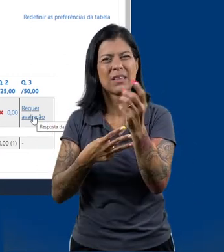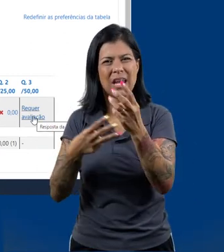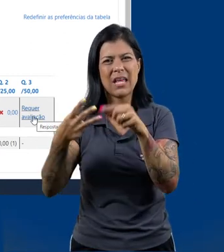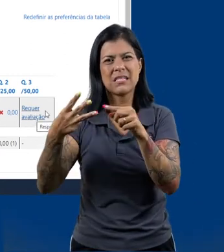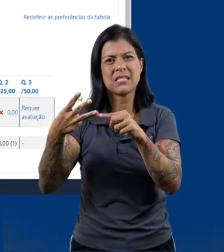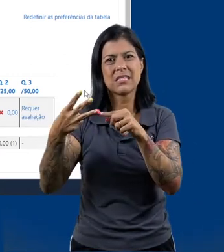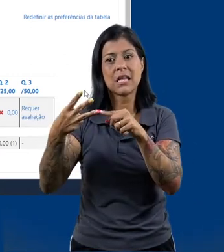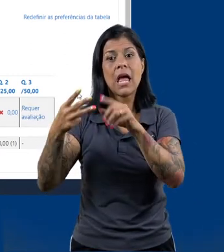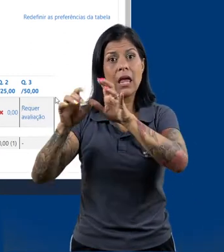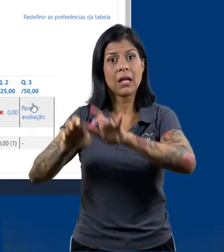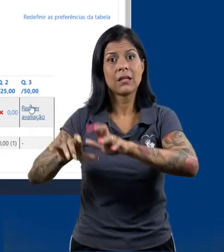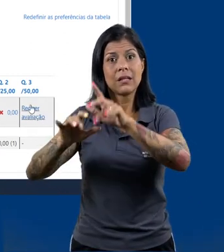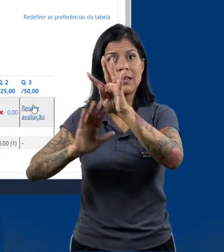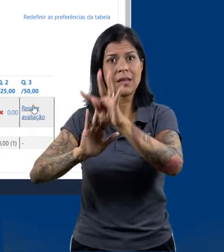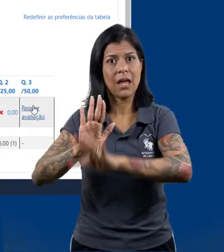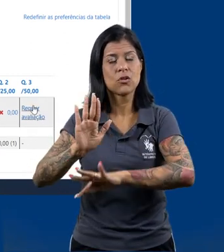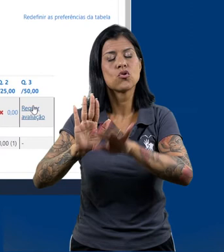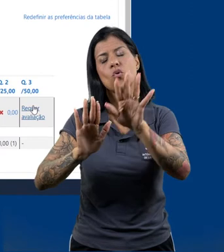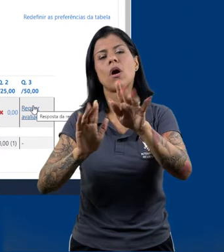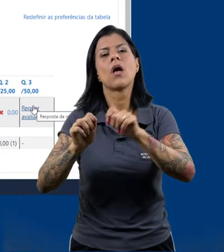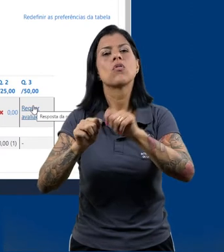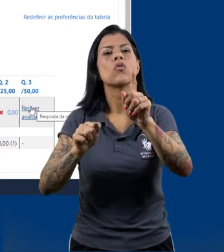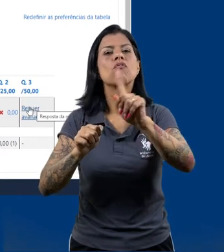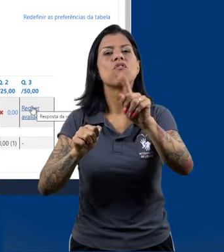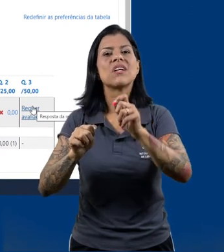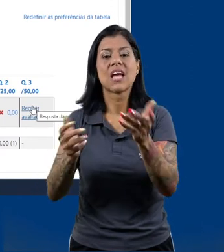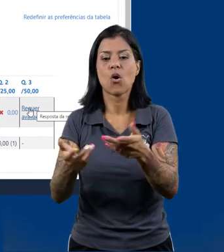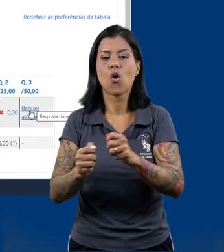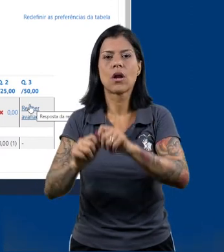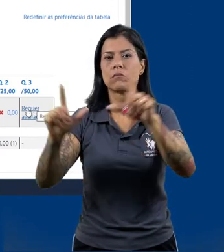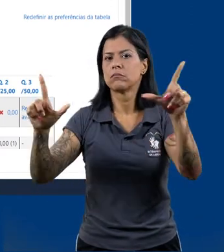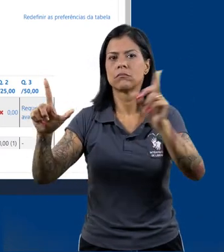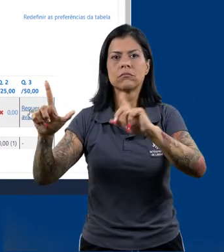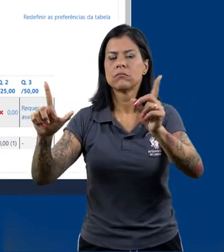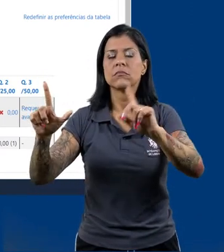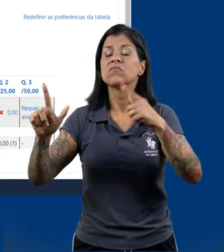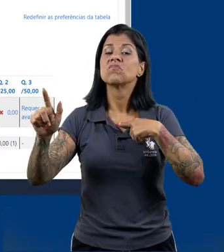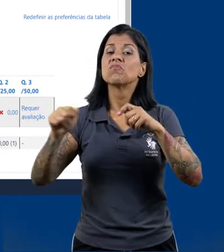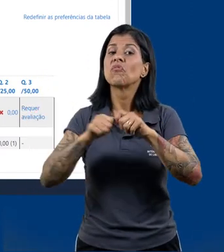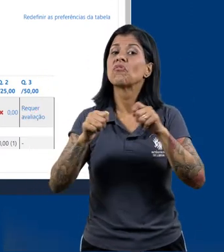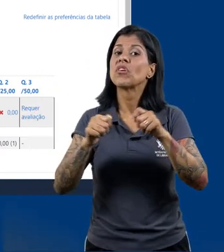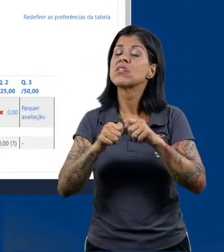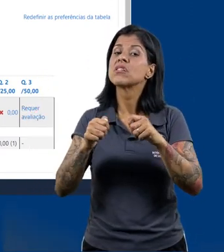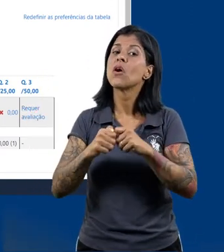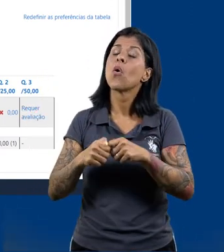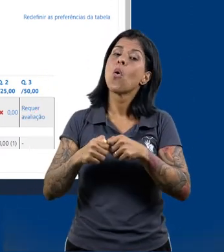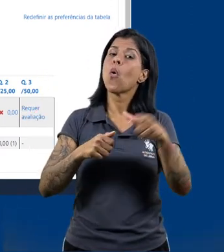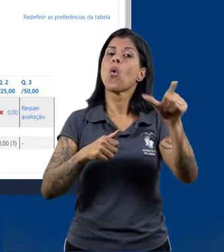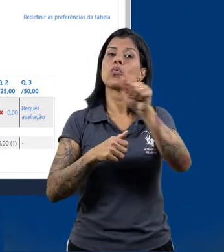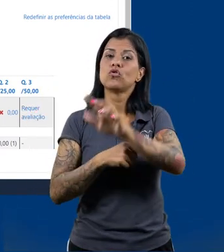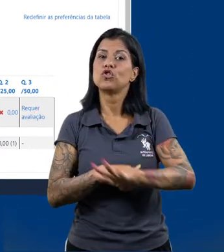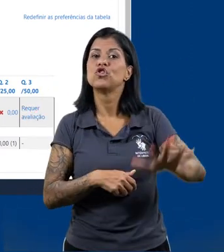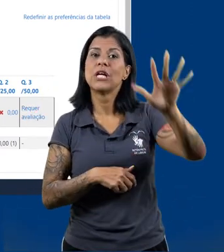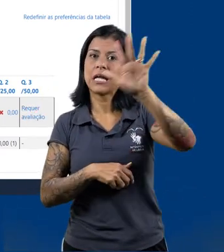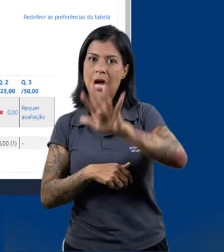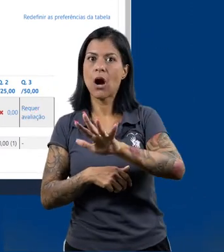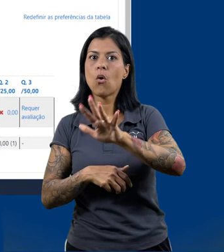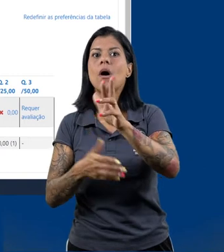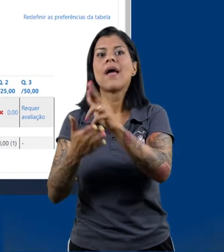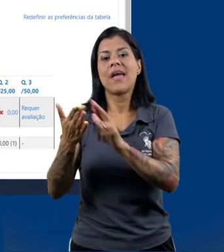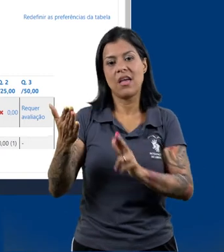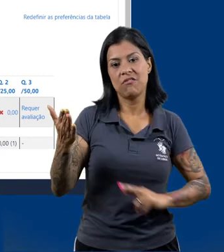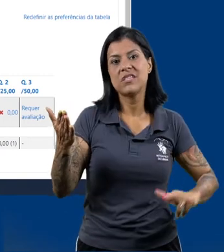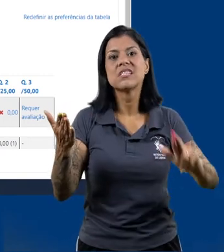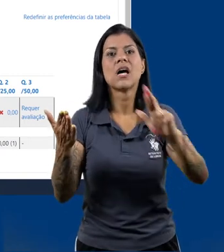questão dissertativa. Não vou fazer isso nesta janela aqui. Vou fazer no quadro geral de